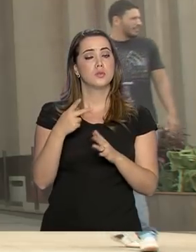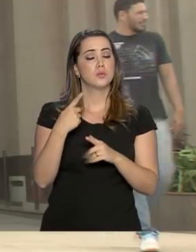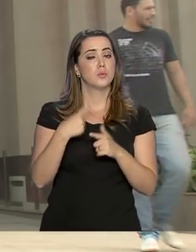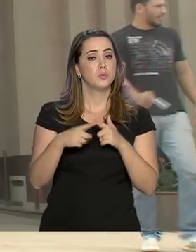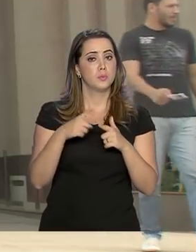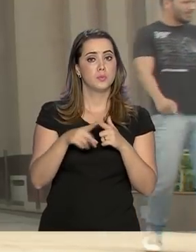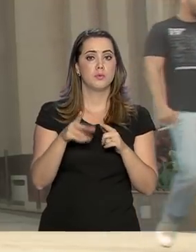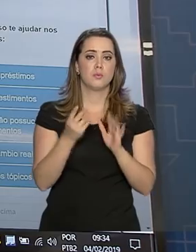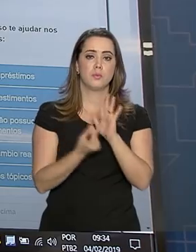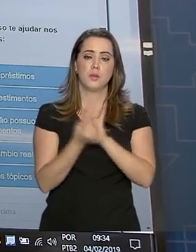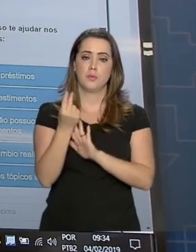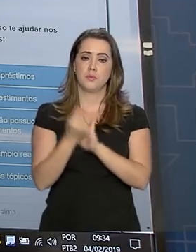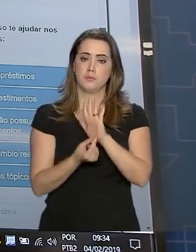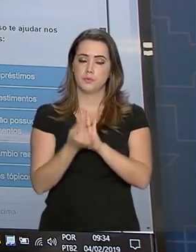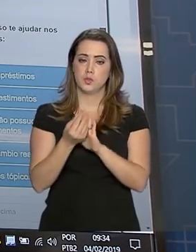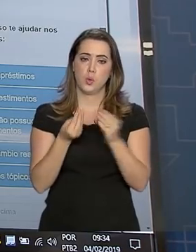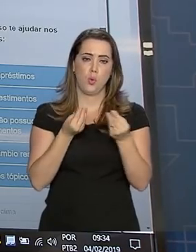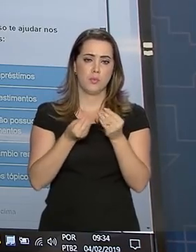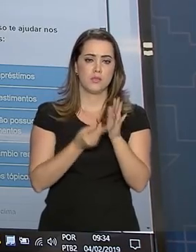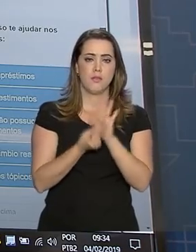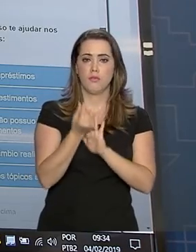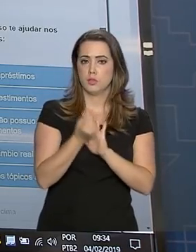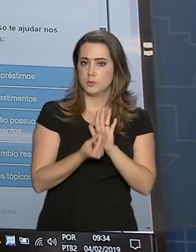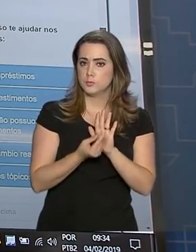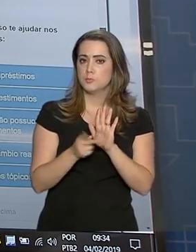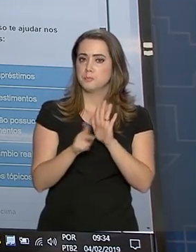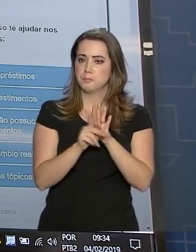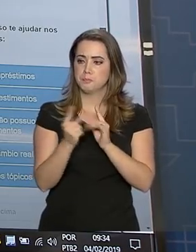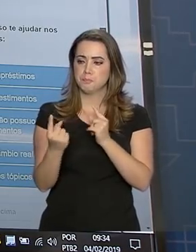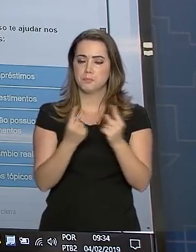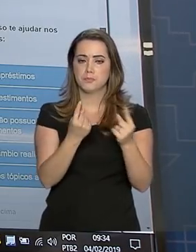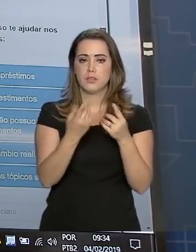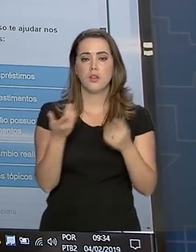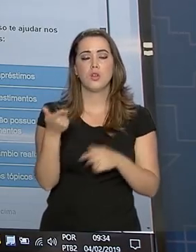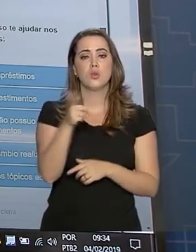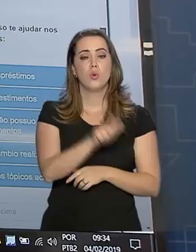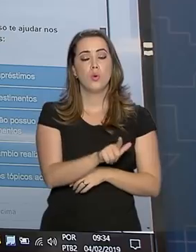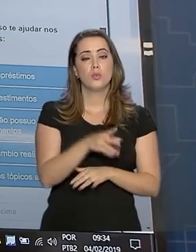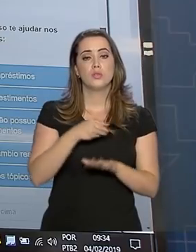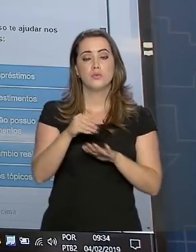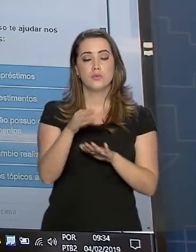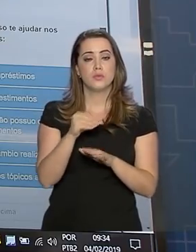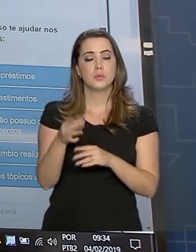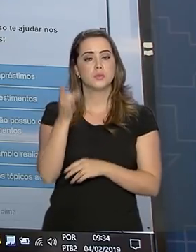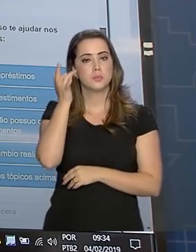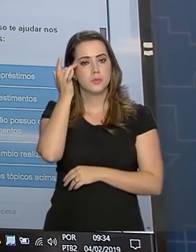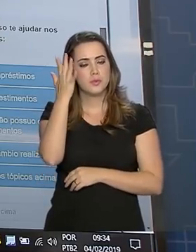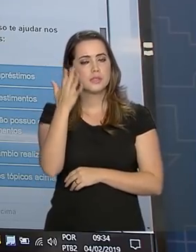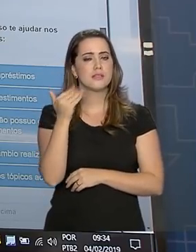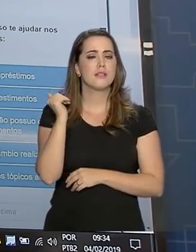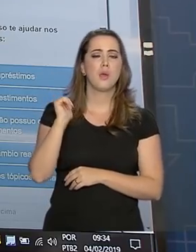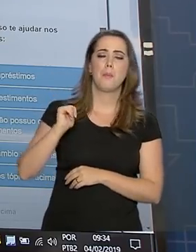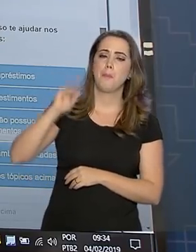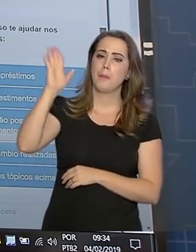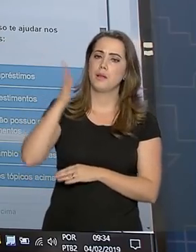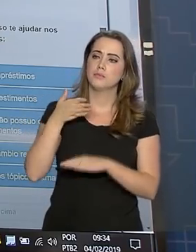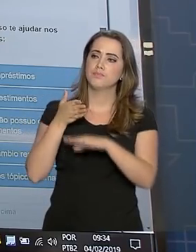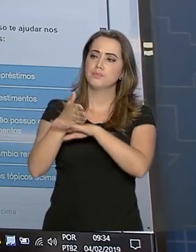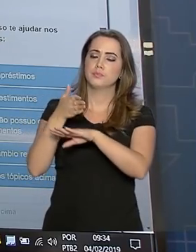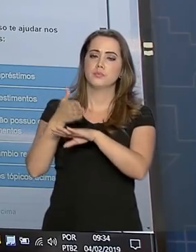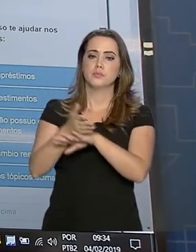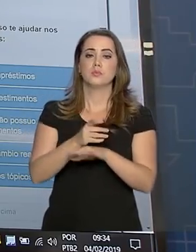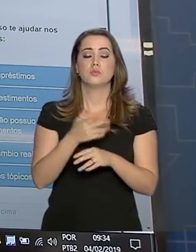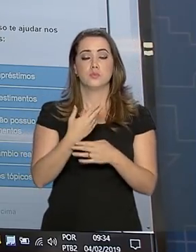situação financeira. E agora acaba de lançar mais uma ferramenta para facilitar ainda mais o acesso